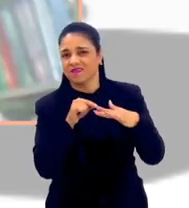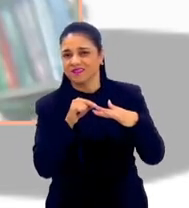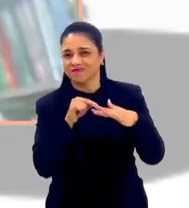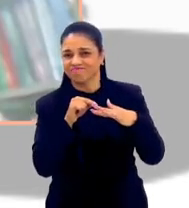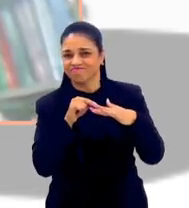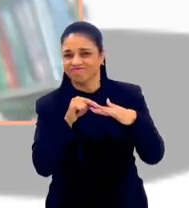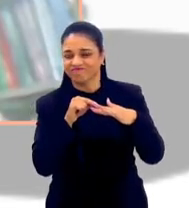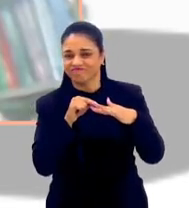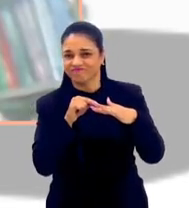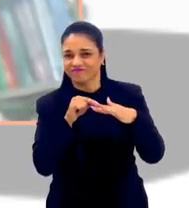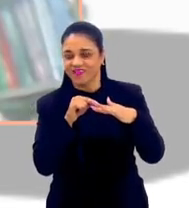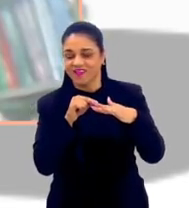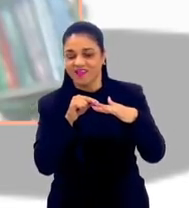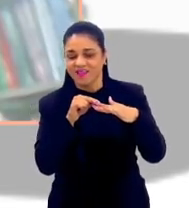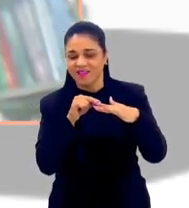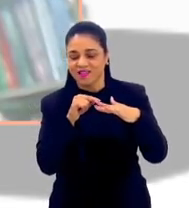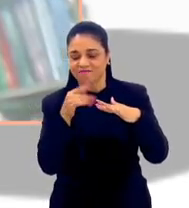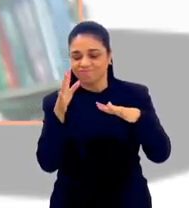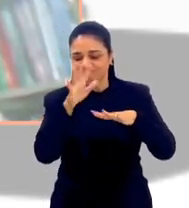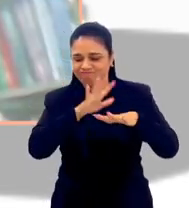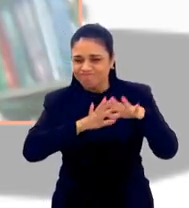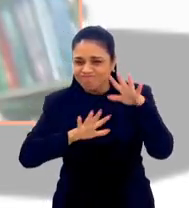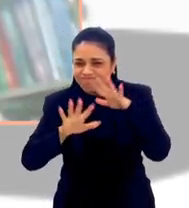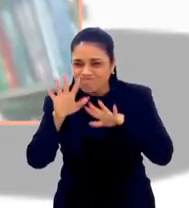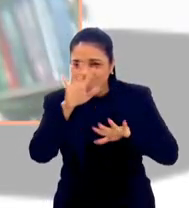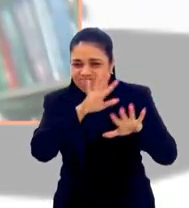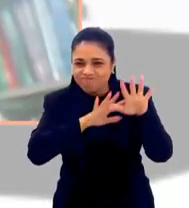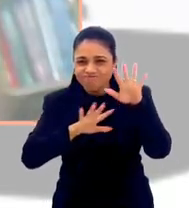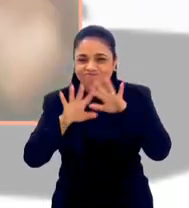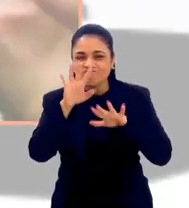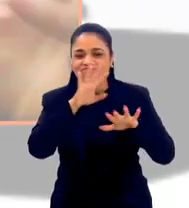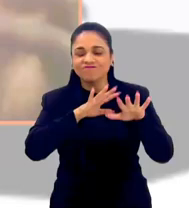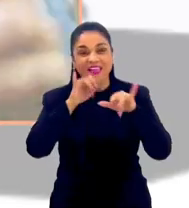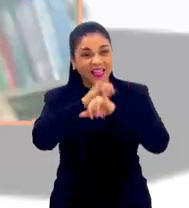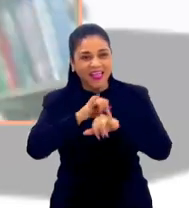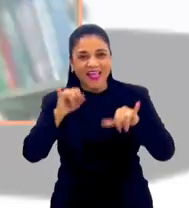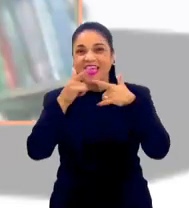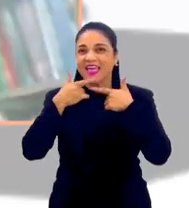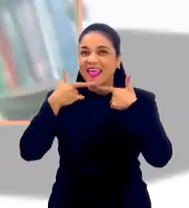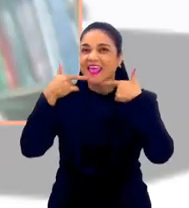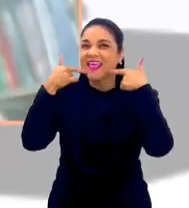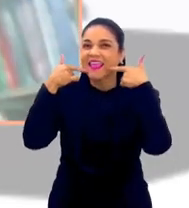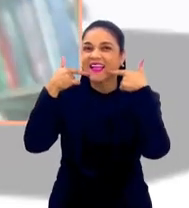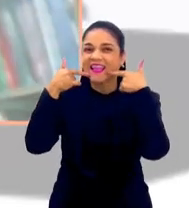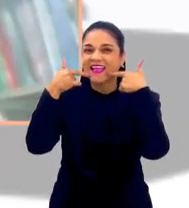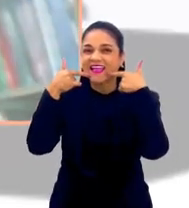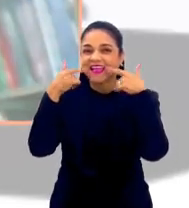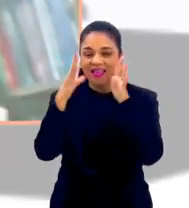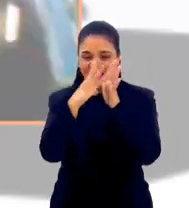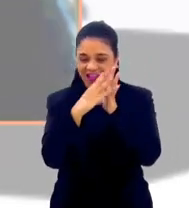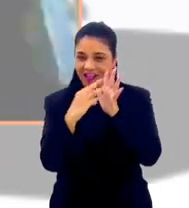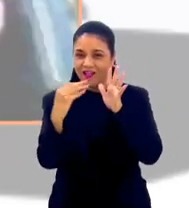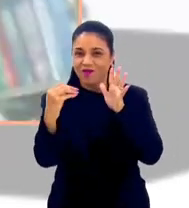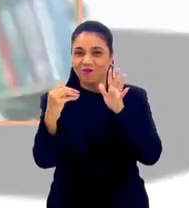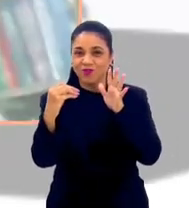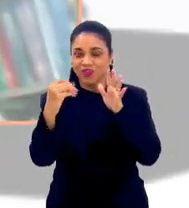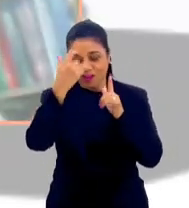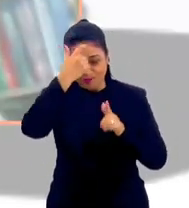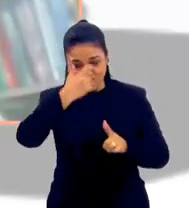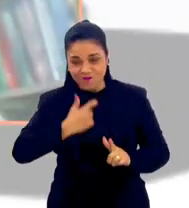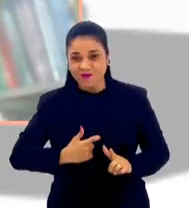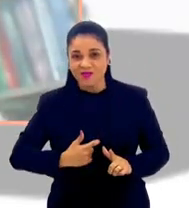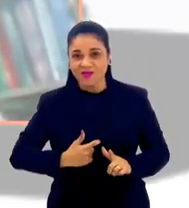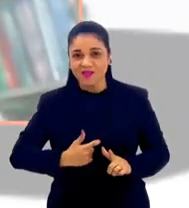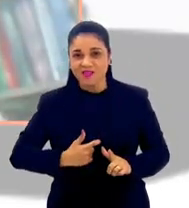ela filtra. E aí as pessoas fazem propaganda, todo mundo com aquele sorriso. Ainda mais no modelo em que até a nossa aparência